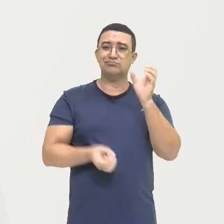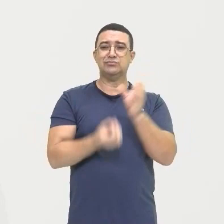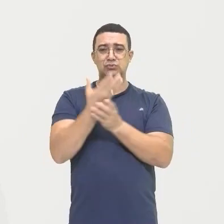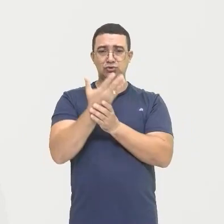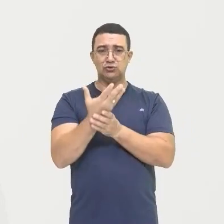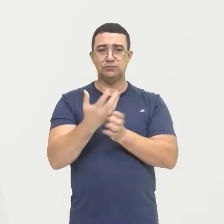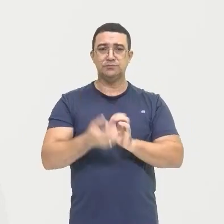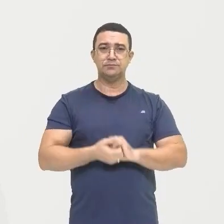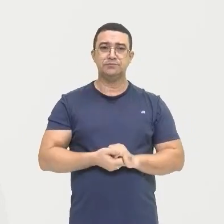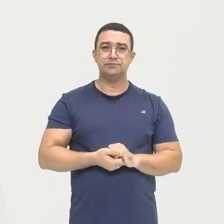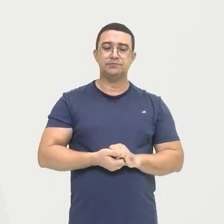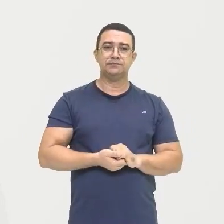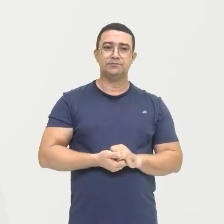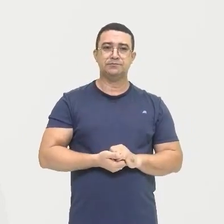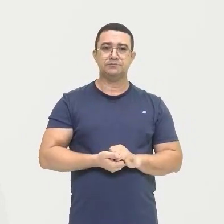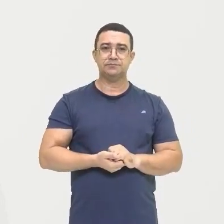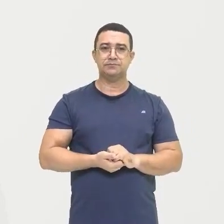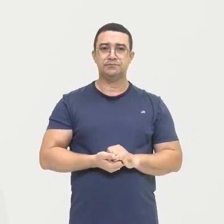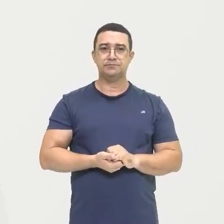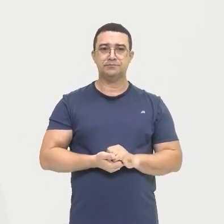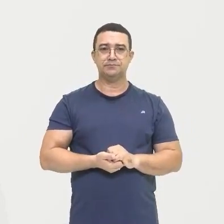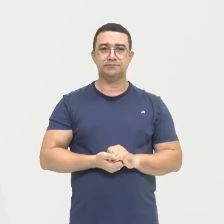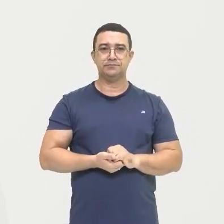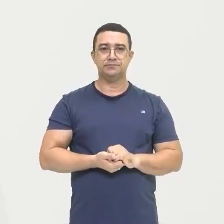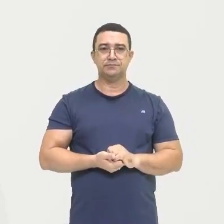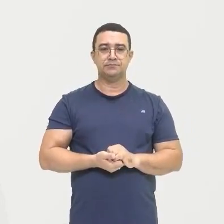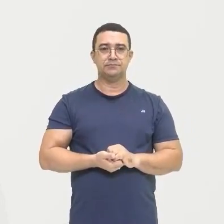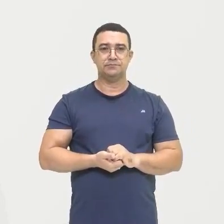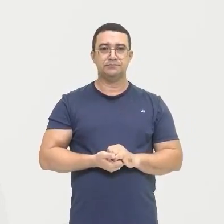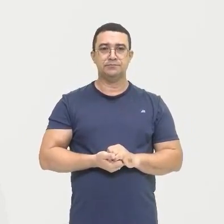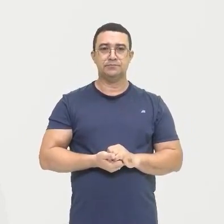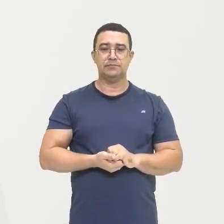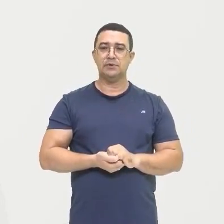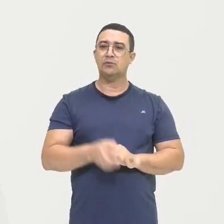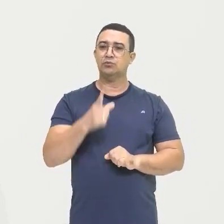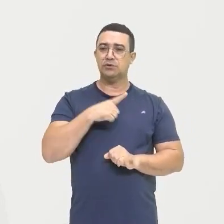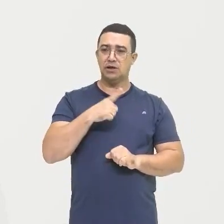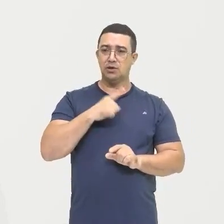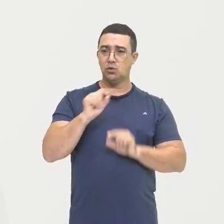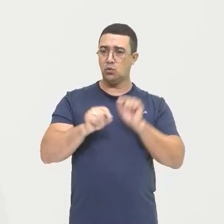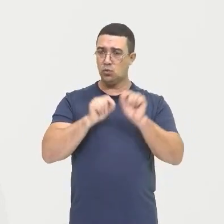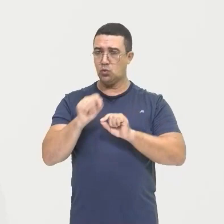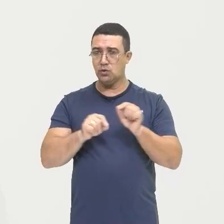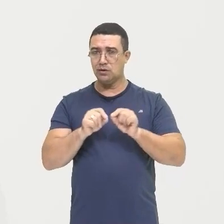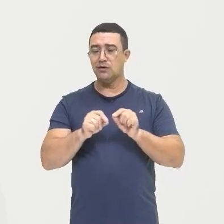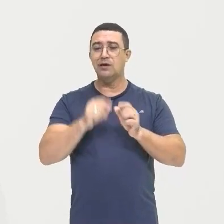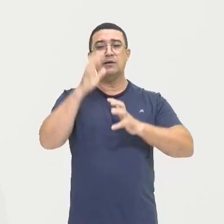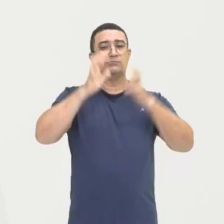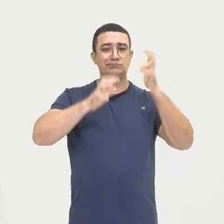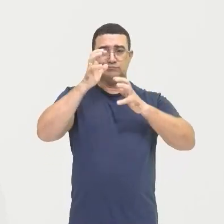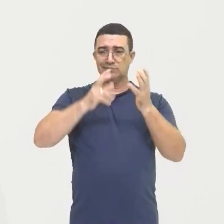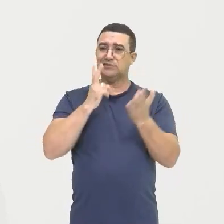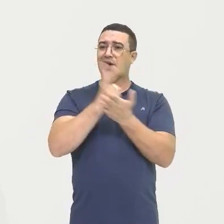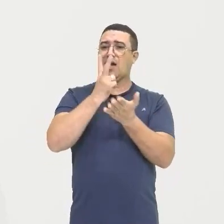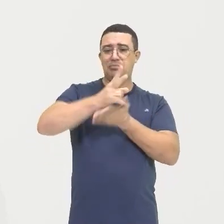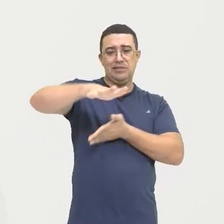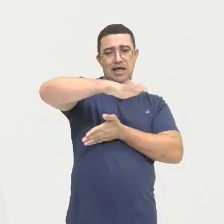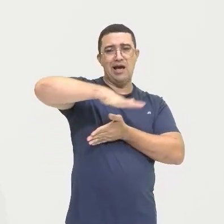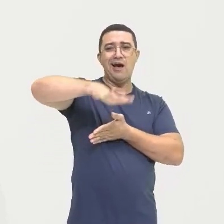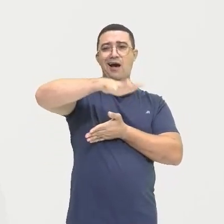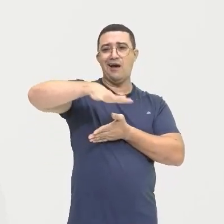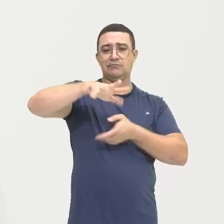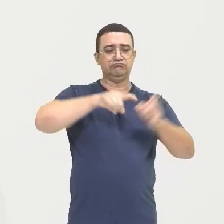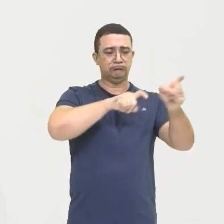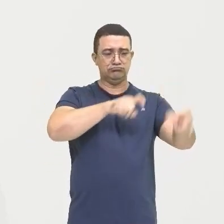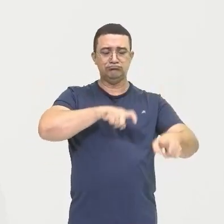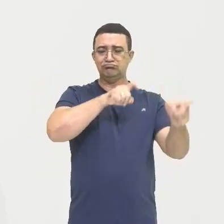aí Territoriais aqui No nosso país A gente tem atenção Permanente no campo Como a gente viu Lá no início